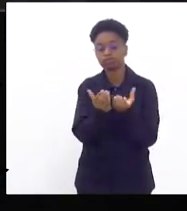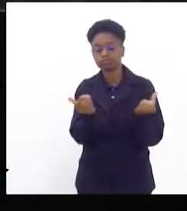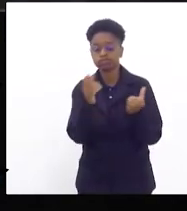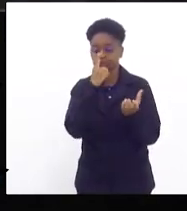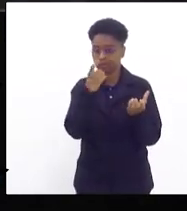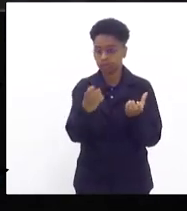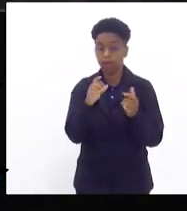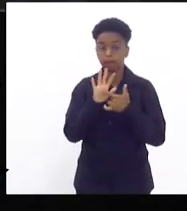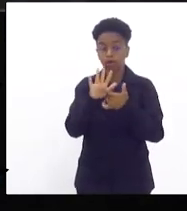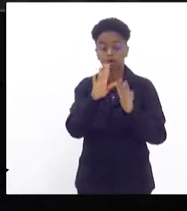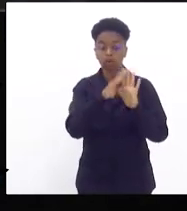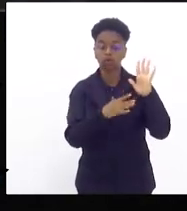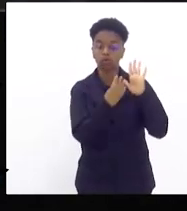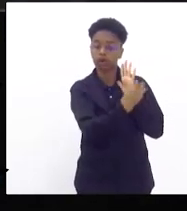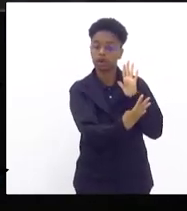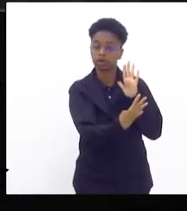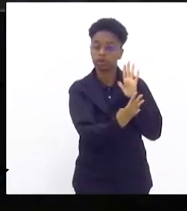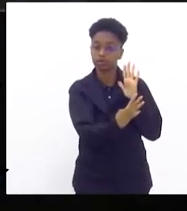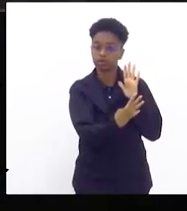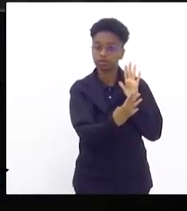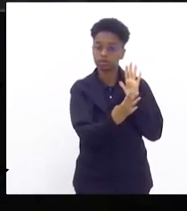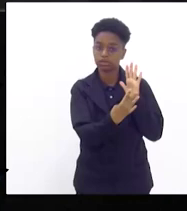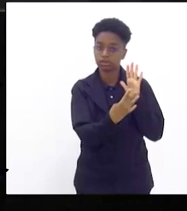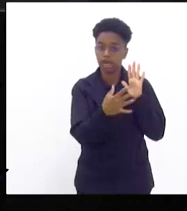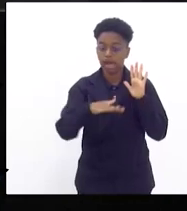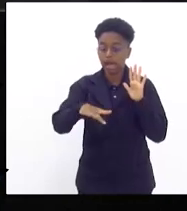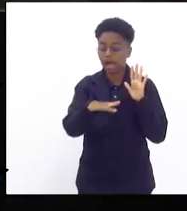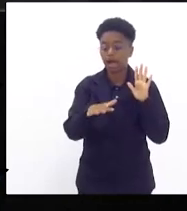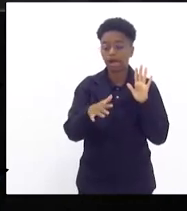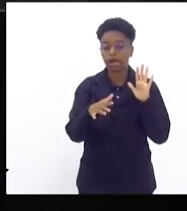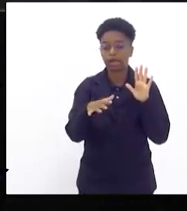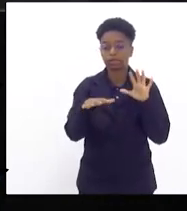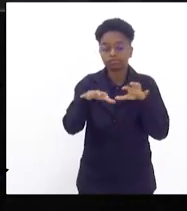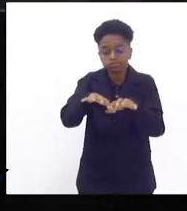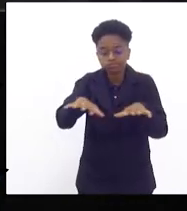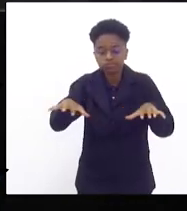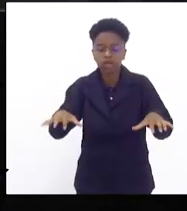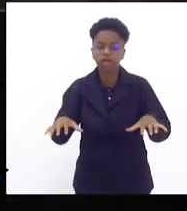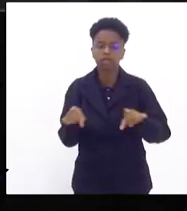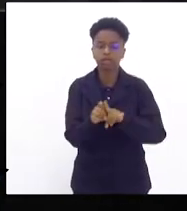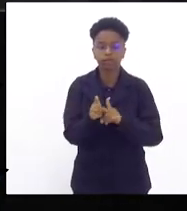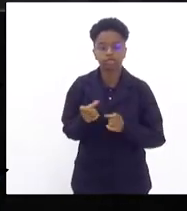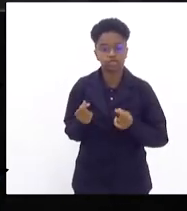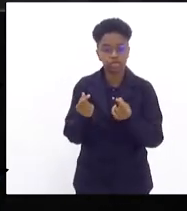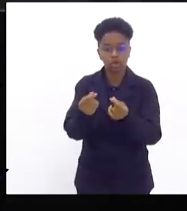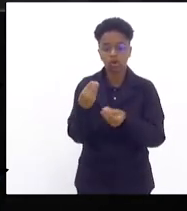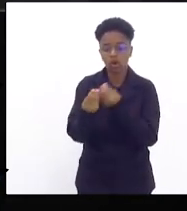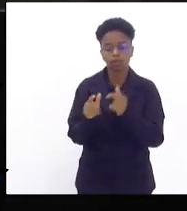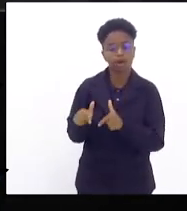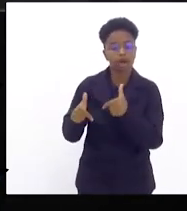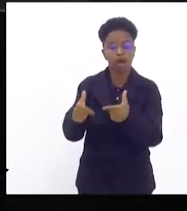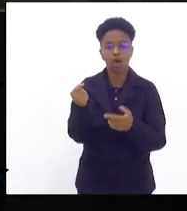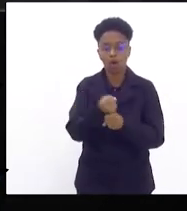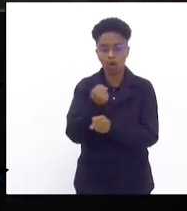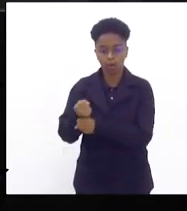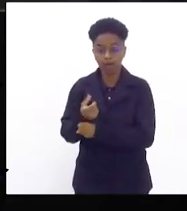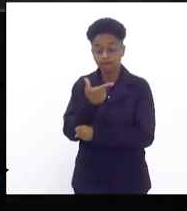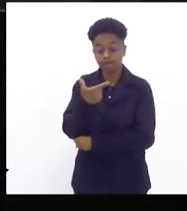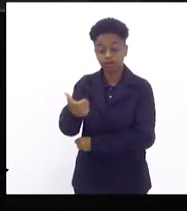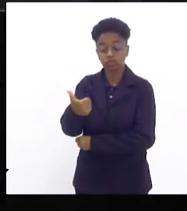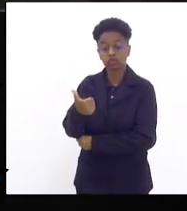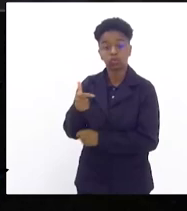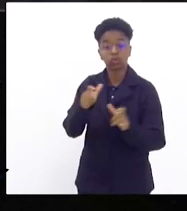cronograma físico e financeiro da execução das obras dessas 21 comunidades que ficaram de